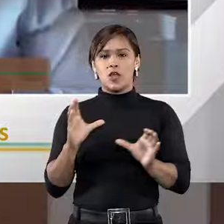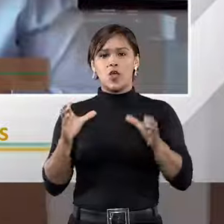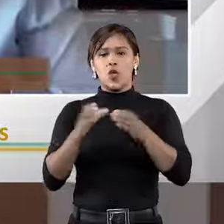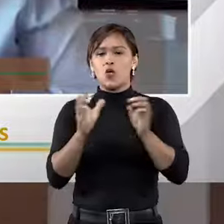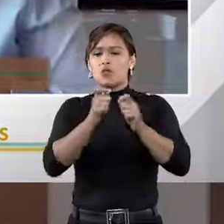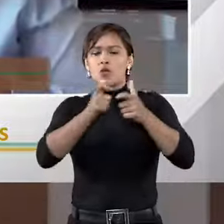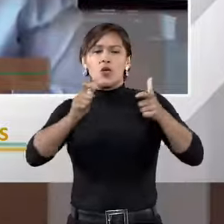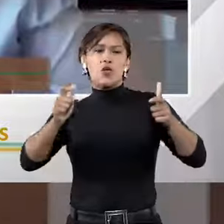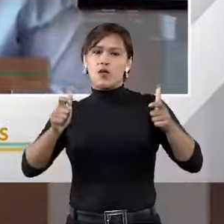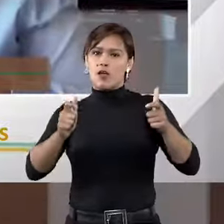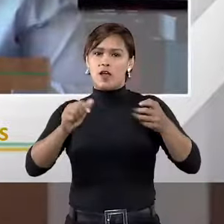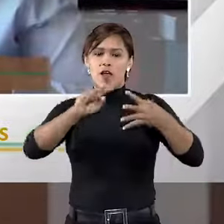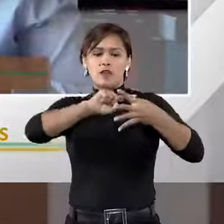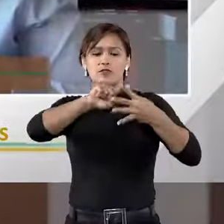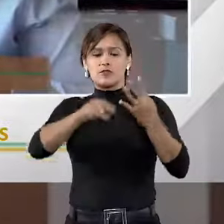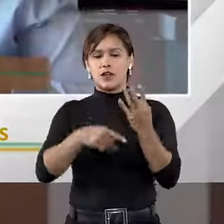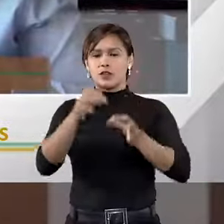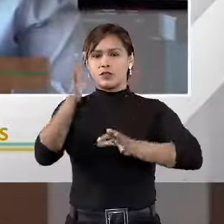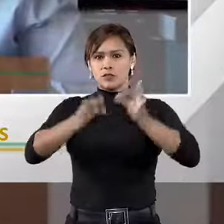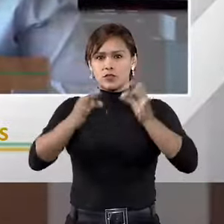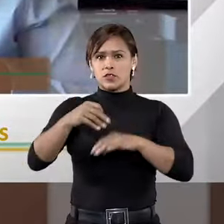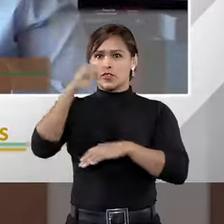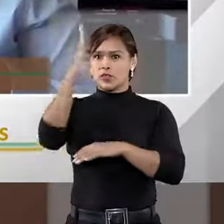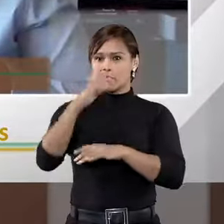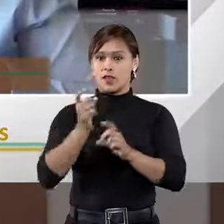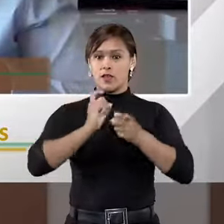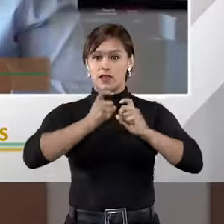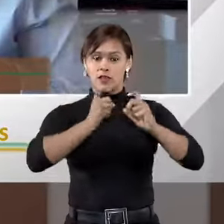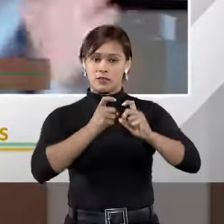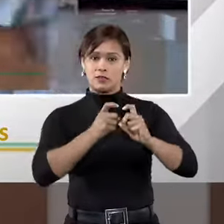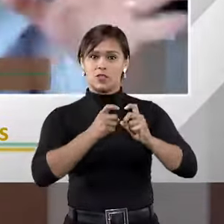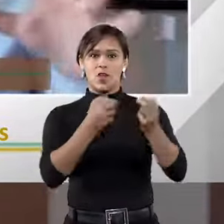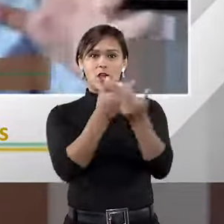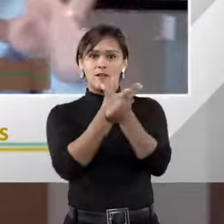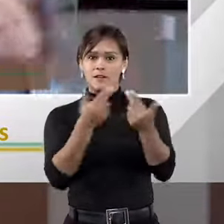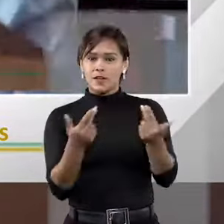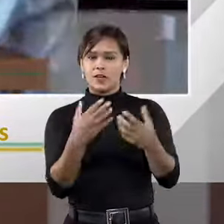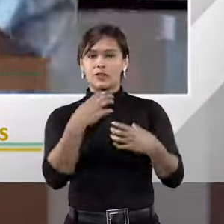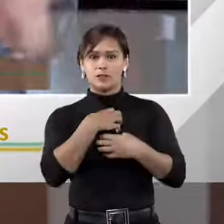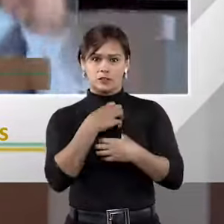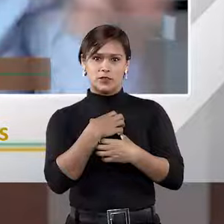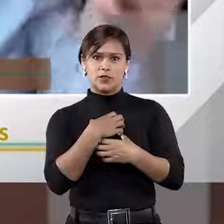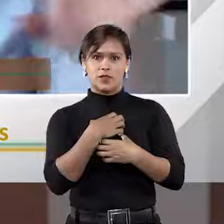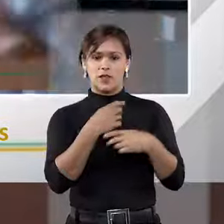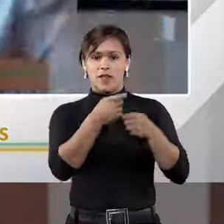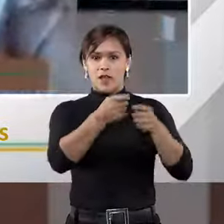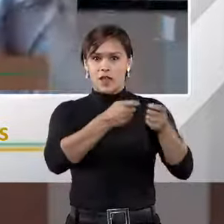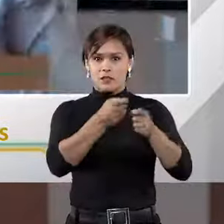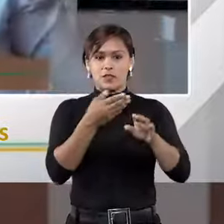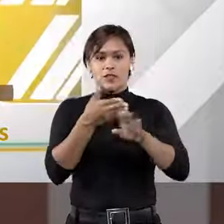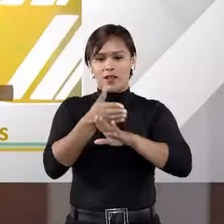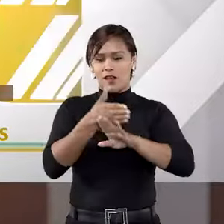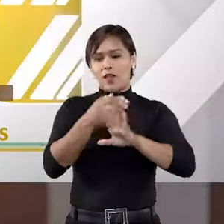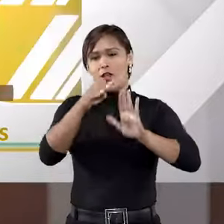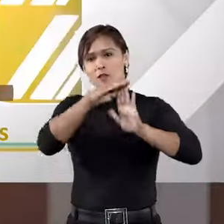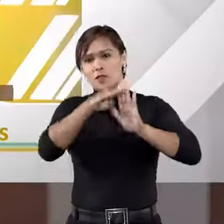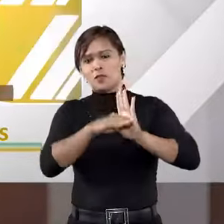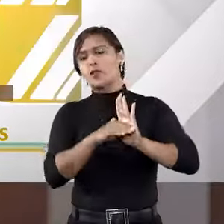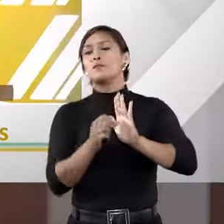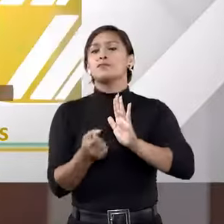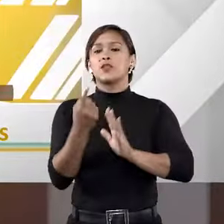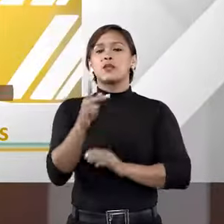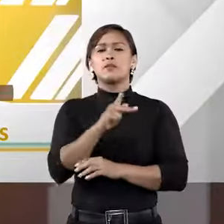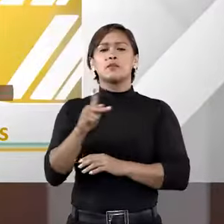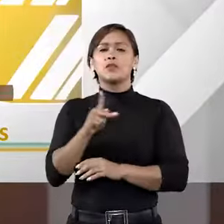vasto. Então, a justiça brasileira é administrada por várias formas. A arbitragem está aí dentro. Professor